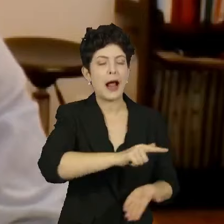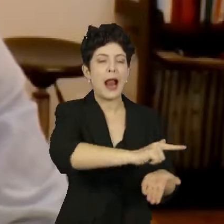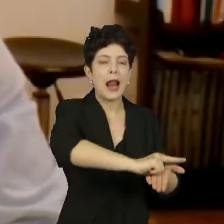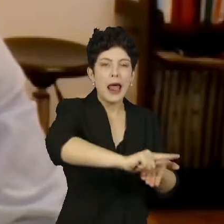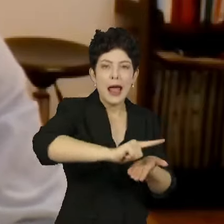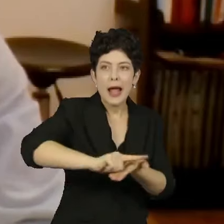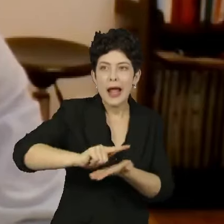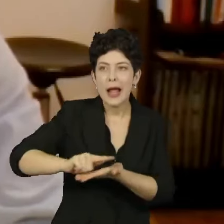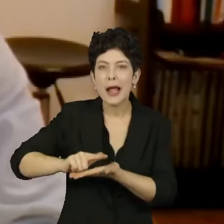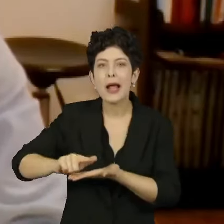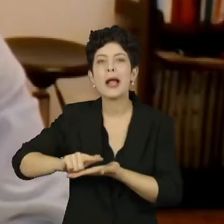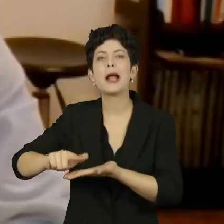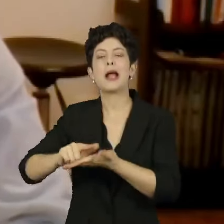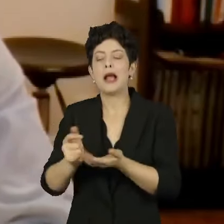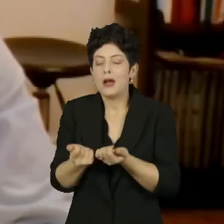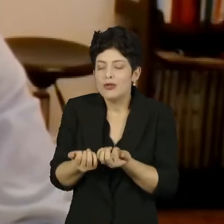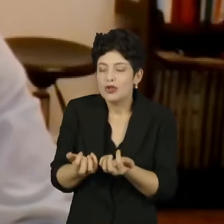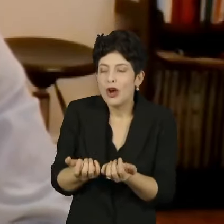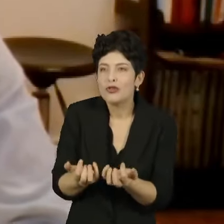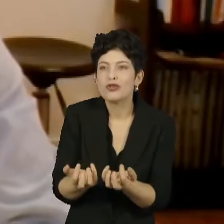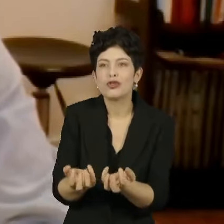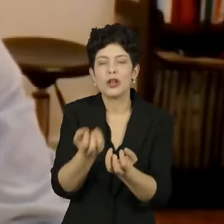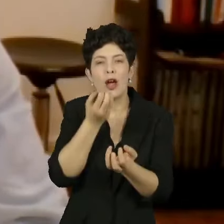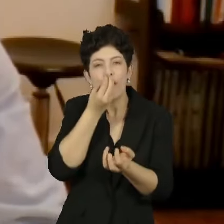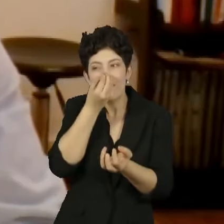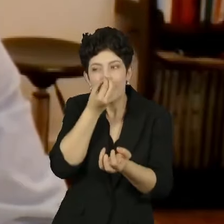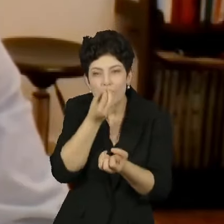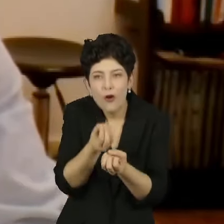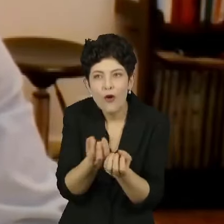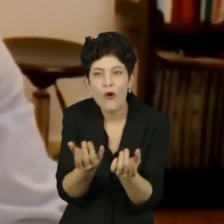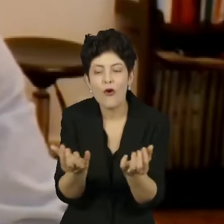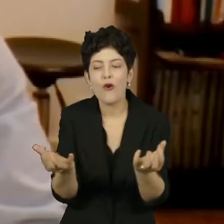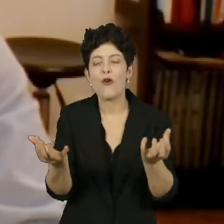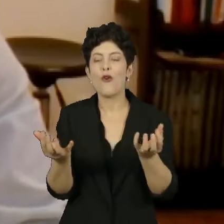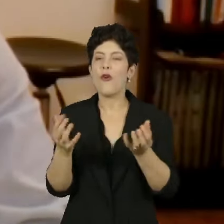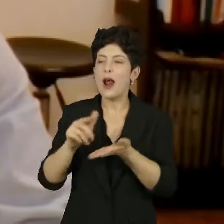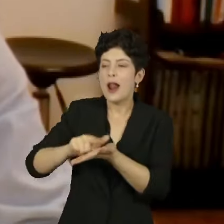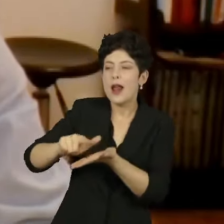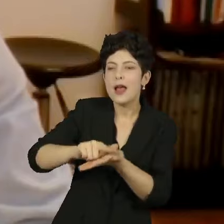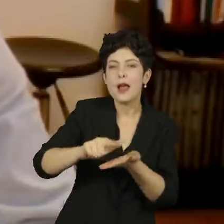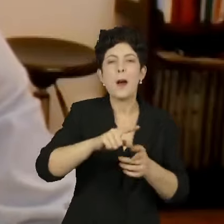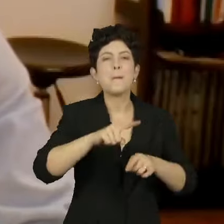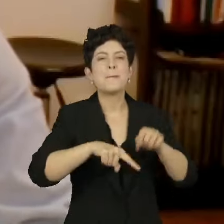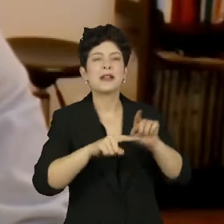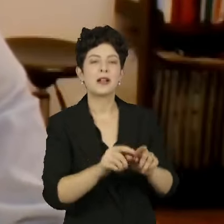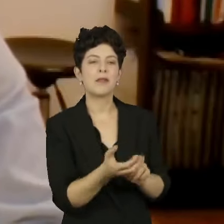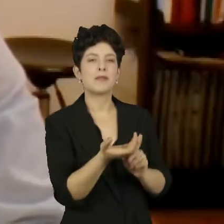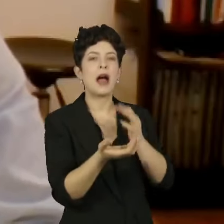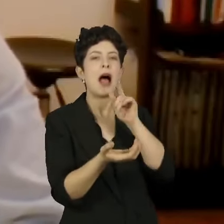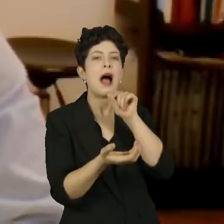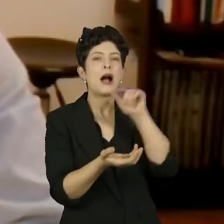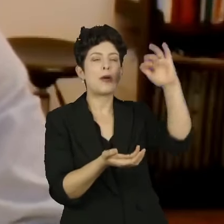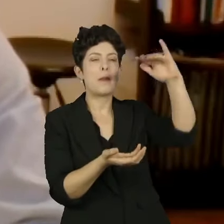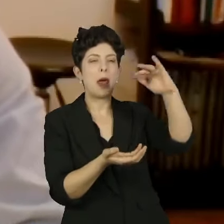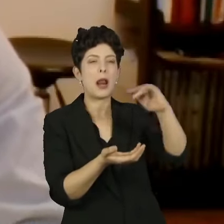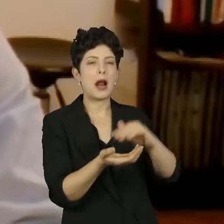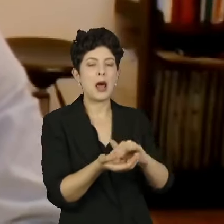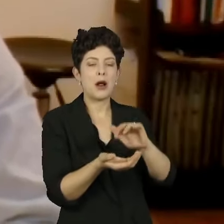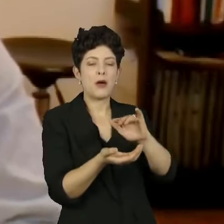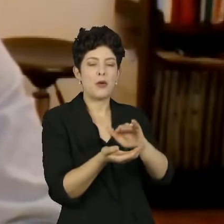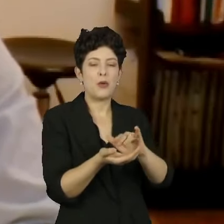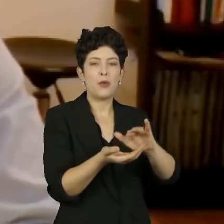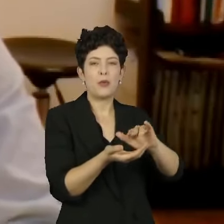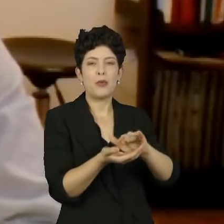seus quintais, os seus jardins, não deixem materiais que possam acumular água. E